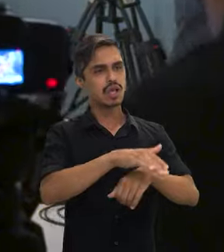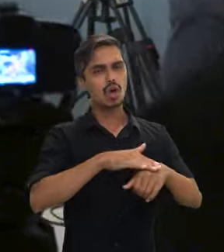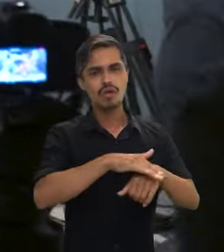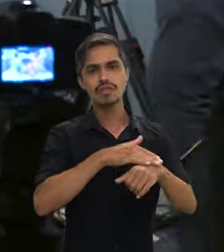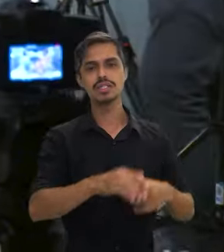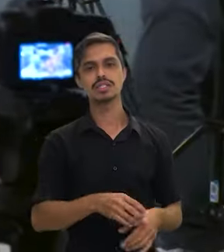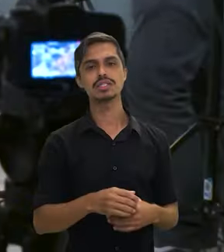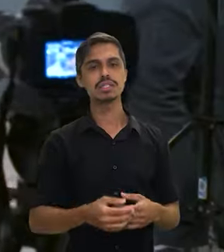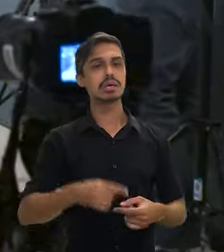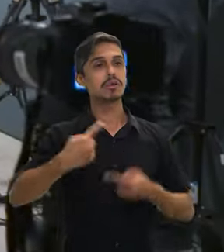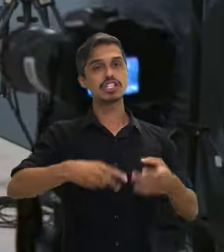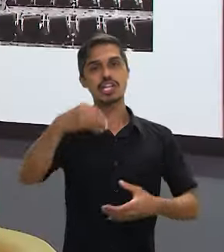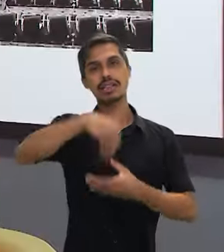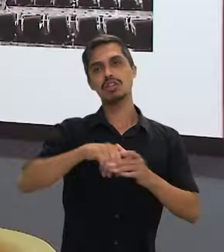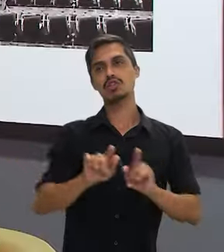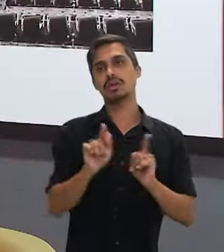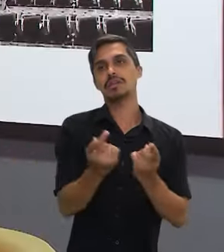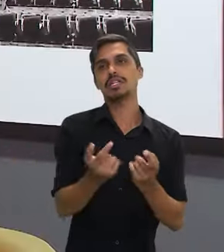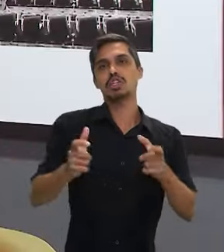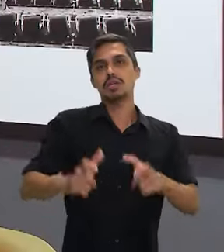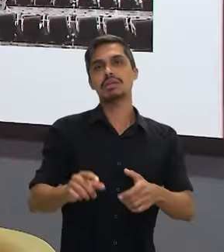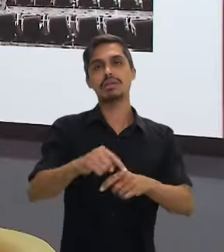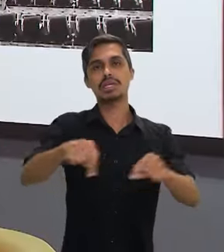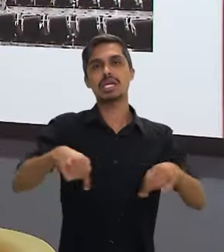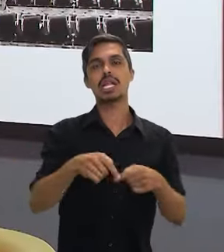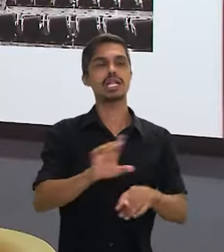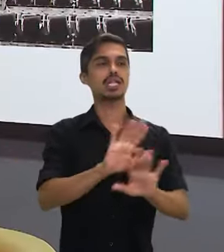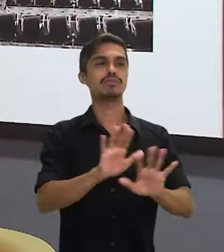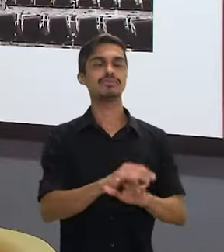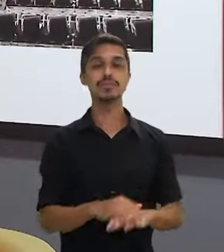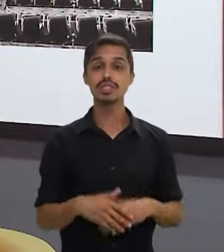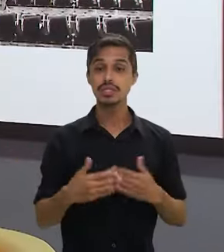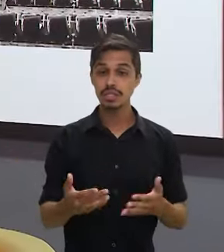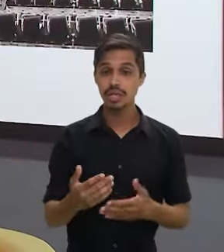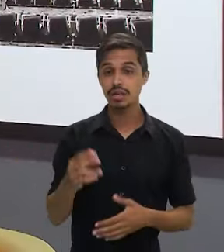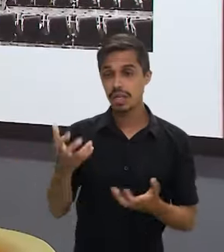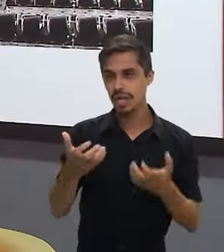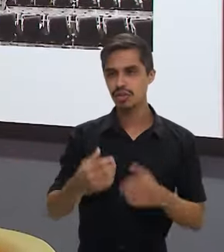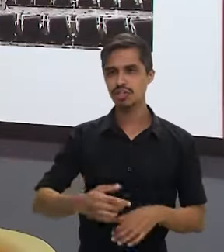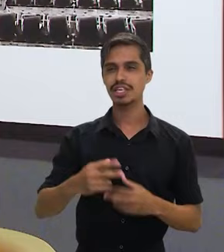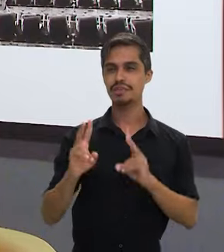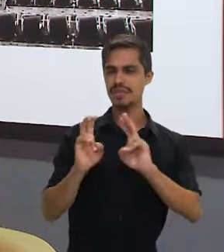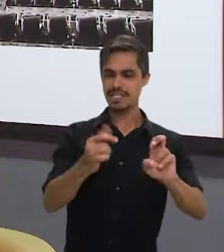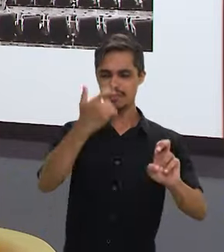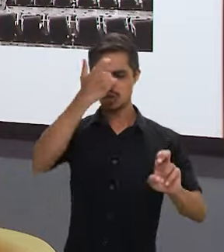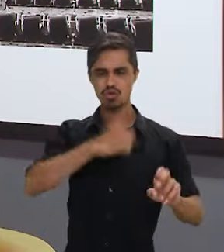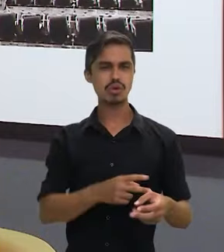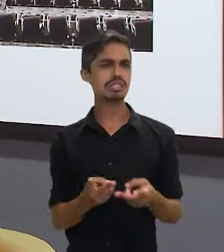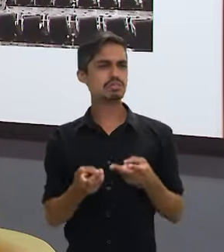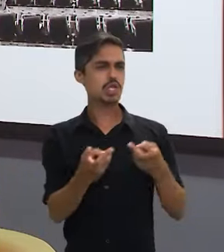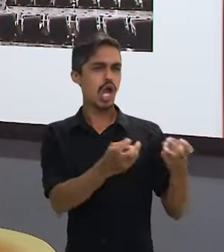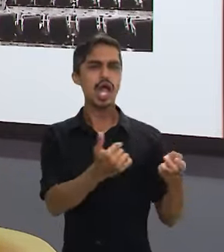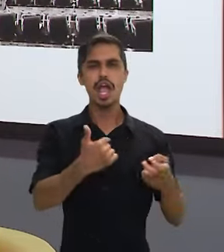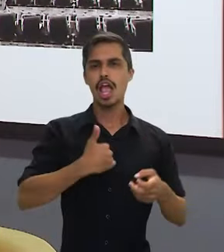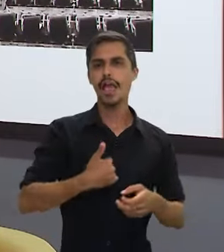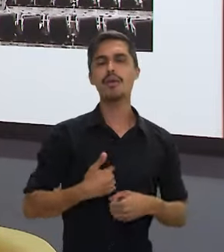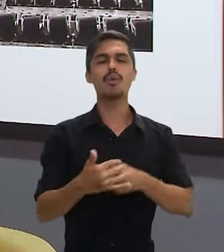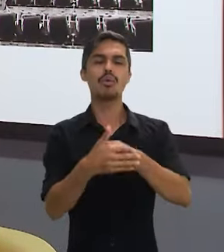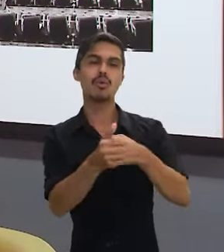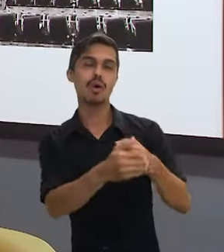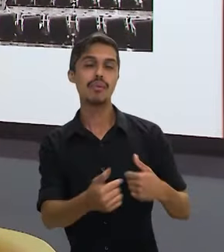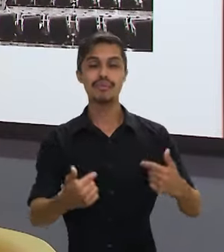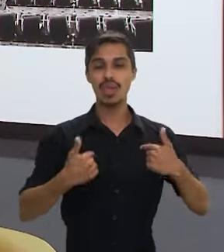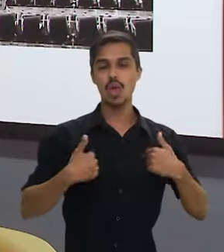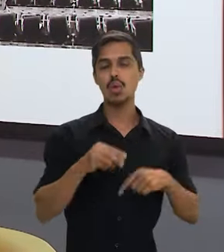não fazendo política de dentro do gabinete. Além de todas as entregas, eu quero ser lembrada como a ministra da Escuta, como a ministra do Afeto